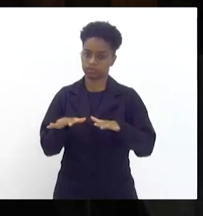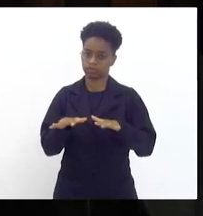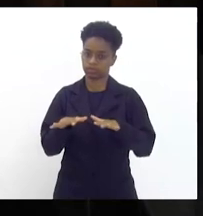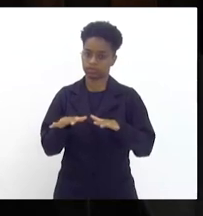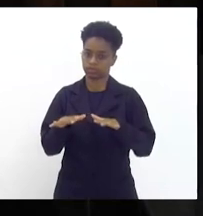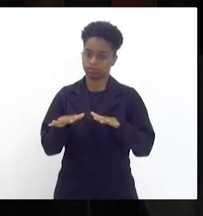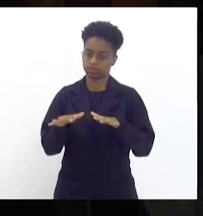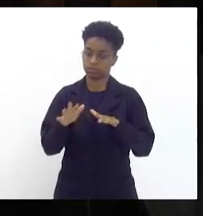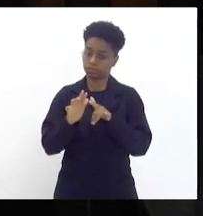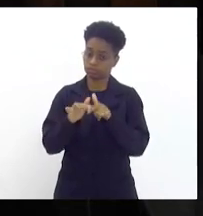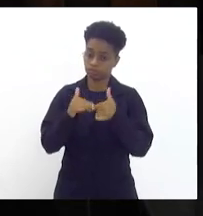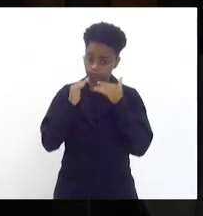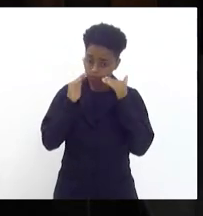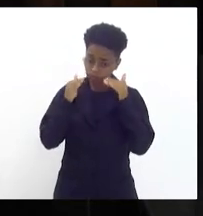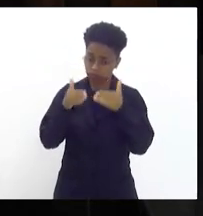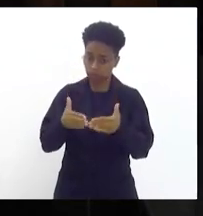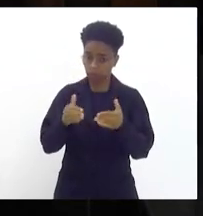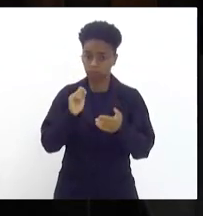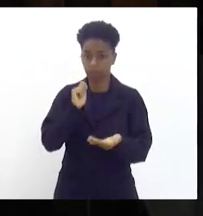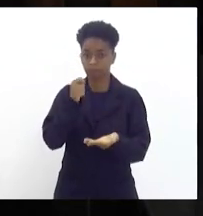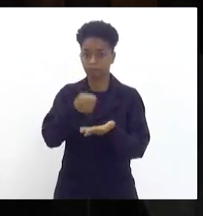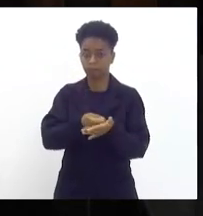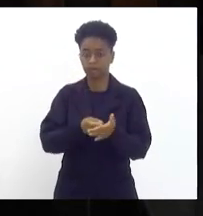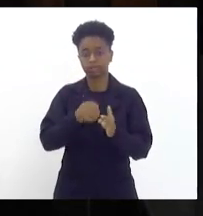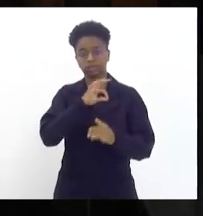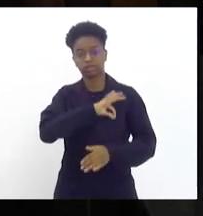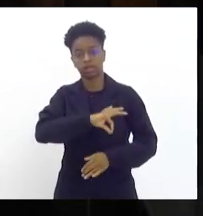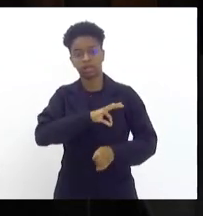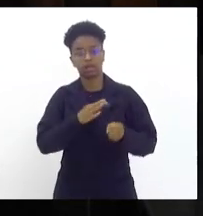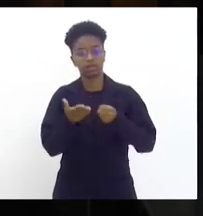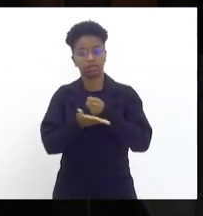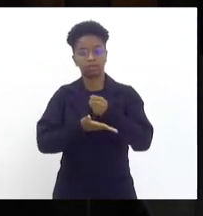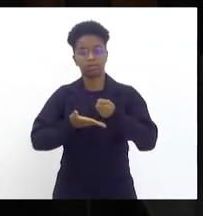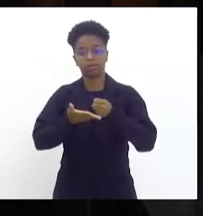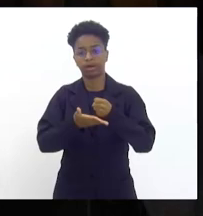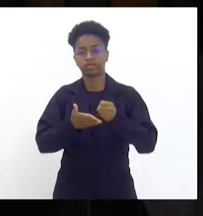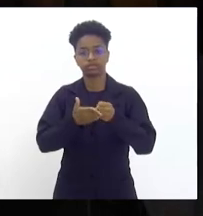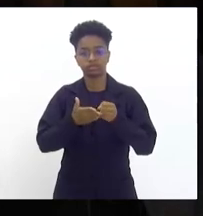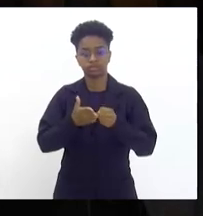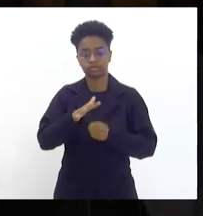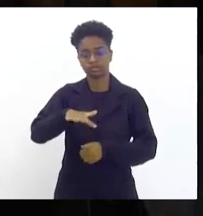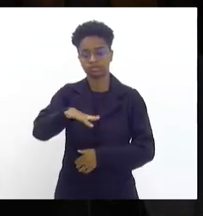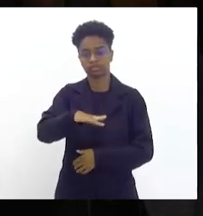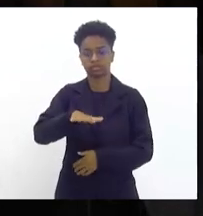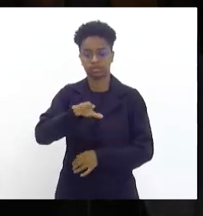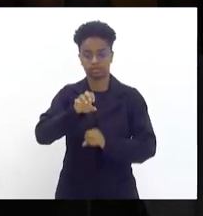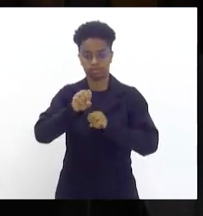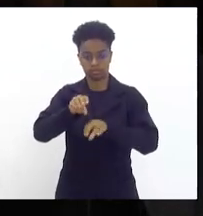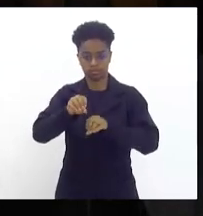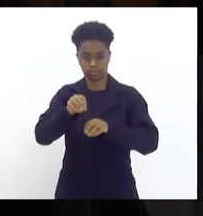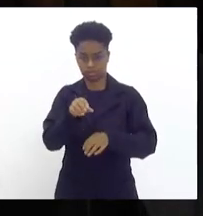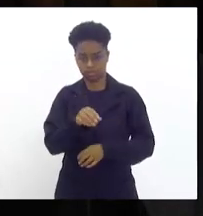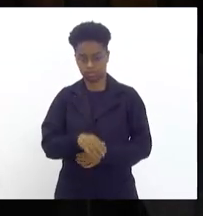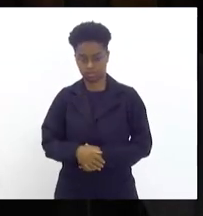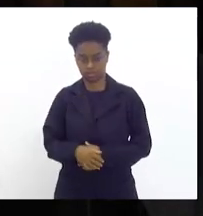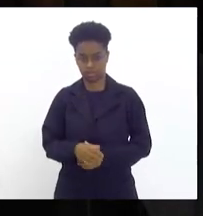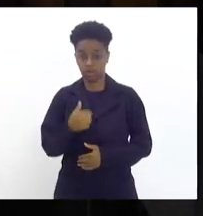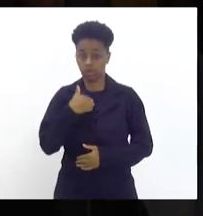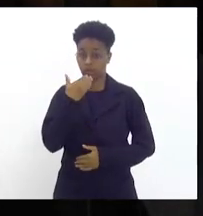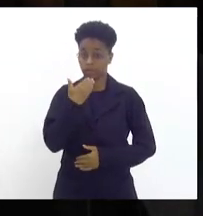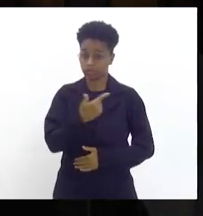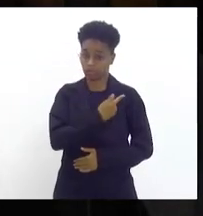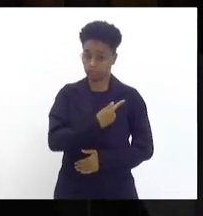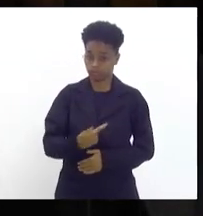prol do piso nacional do magistério eu quero aqui fazer um pedido ao governador do estado